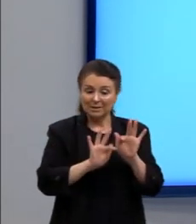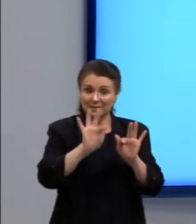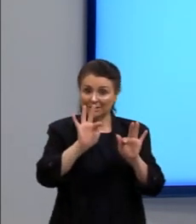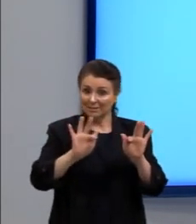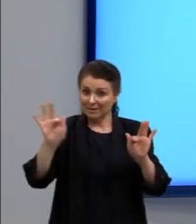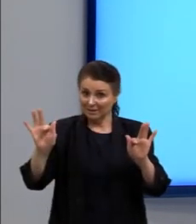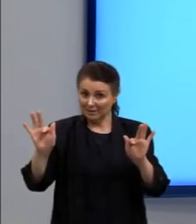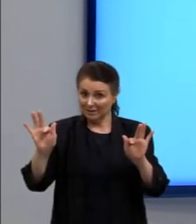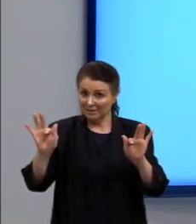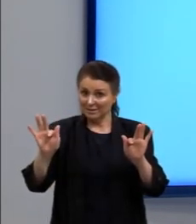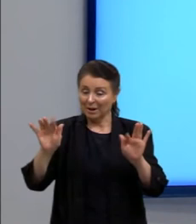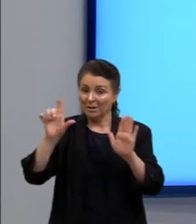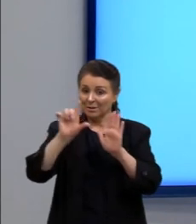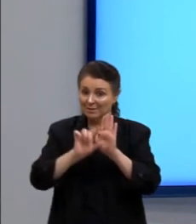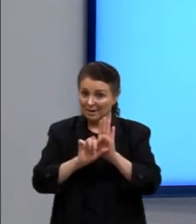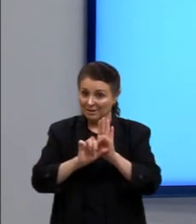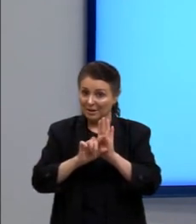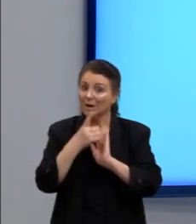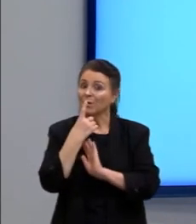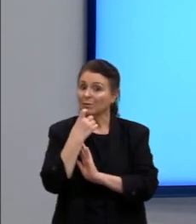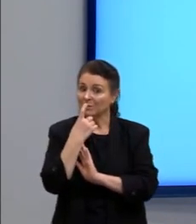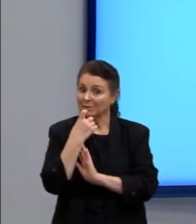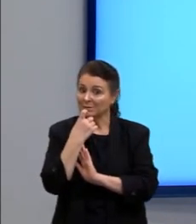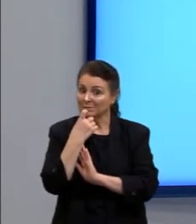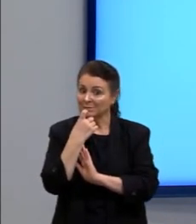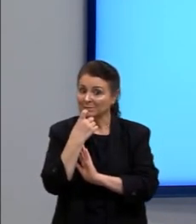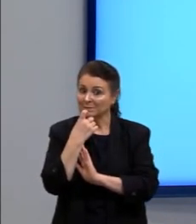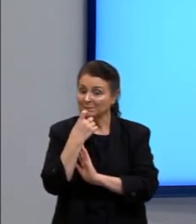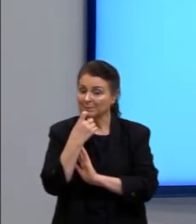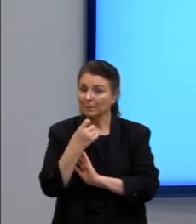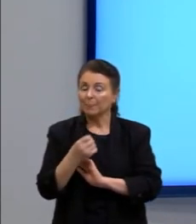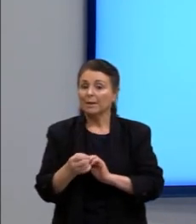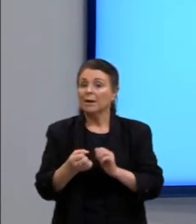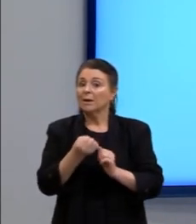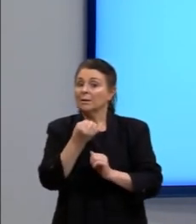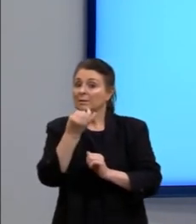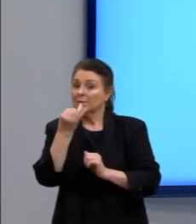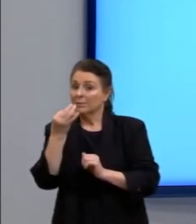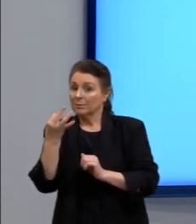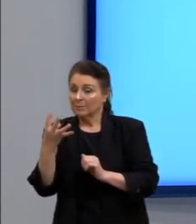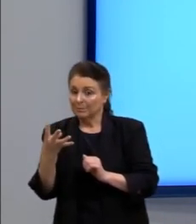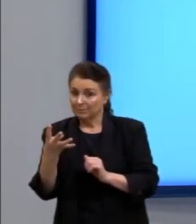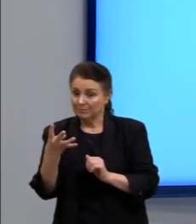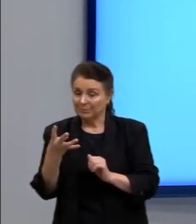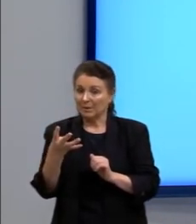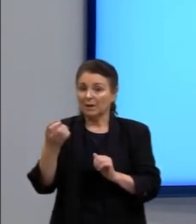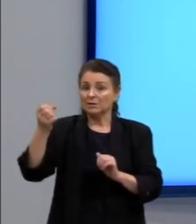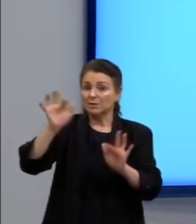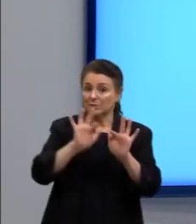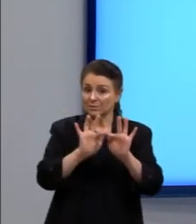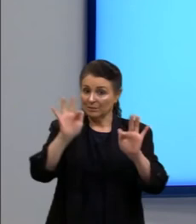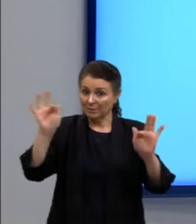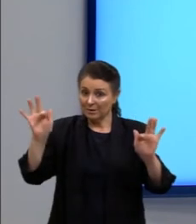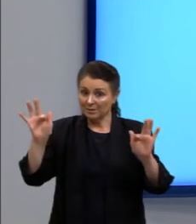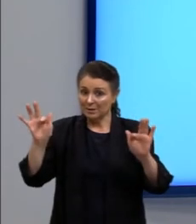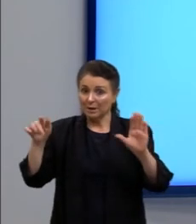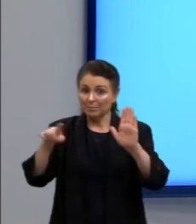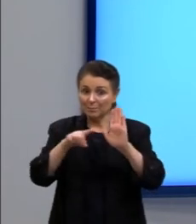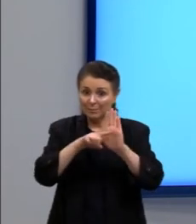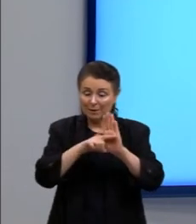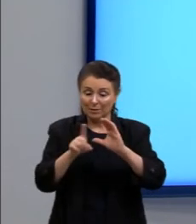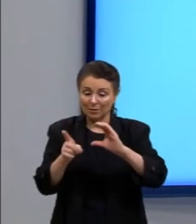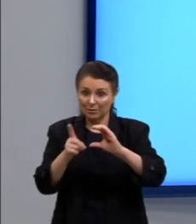vermelho. Então, gente pode considerar de forma geral que quanto menor a frequência, maior será a velocidade. Quanto maior